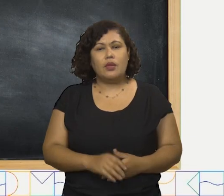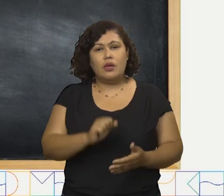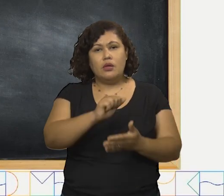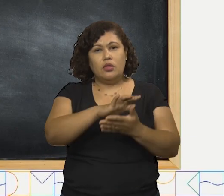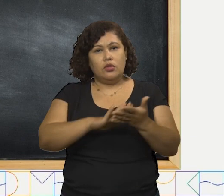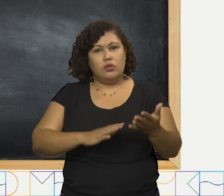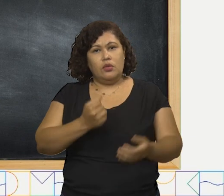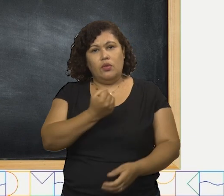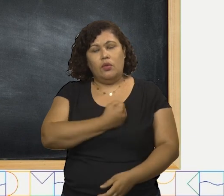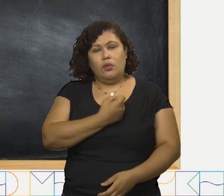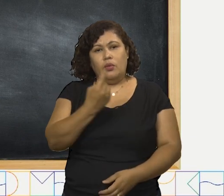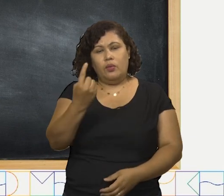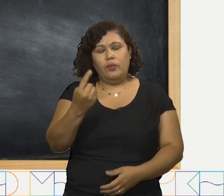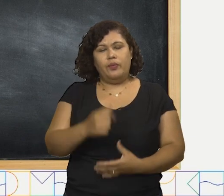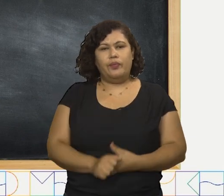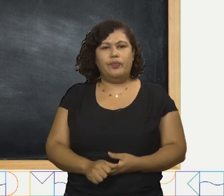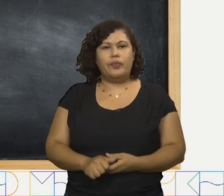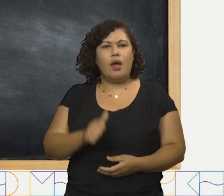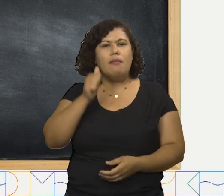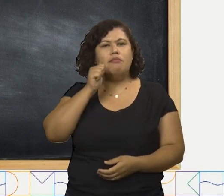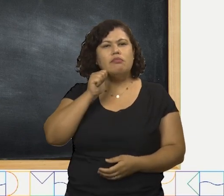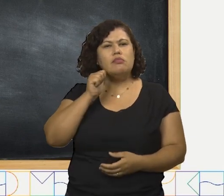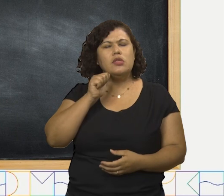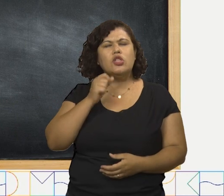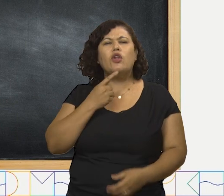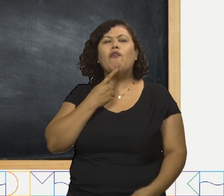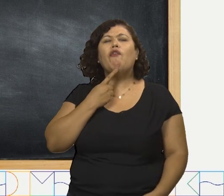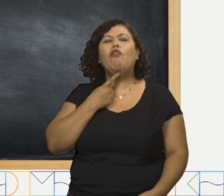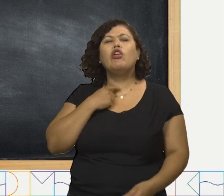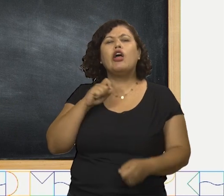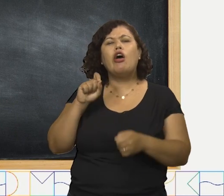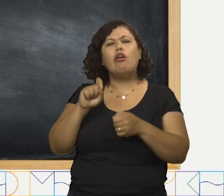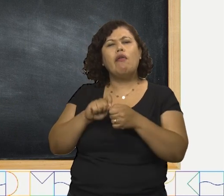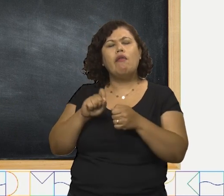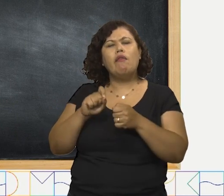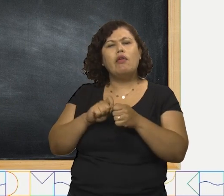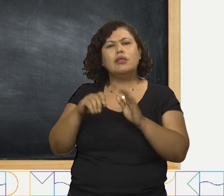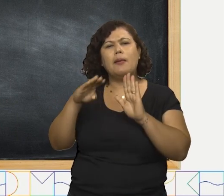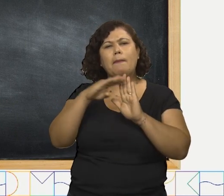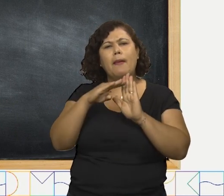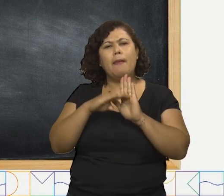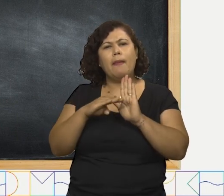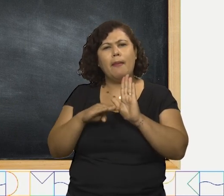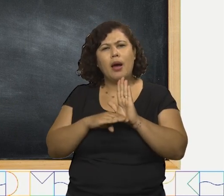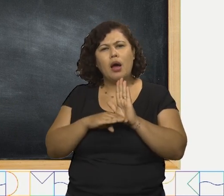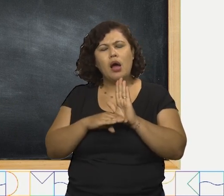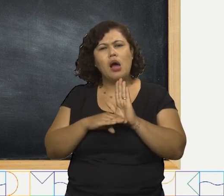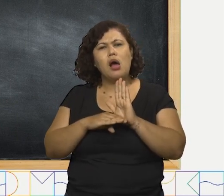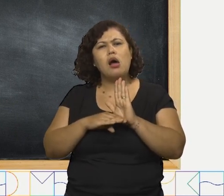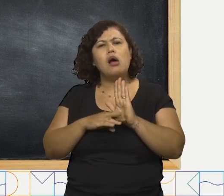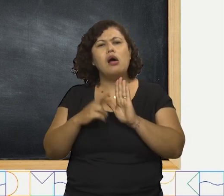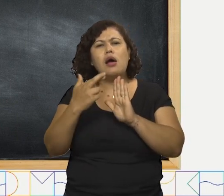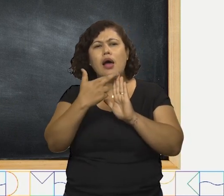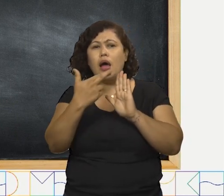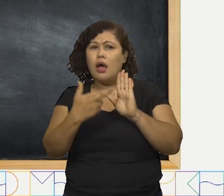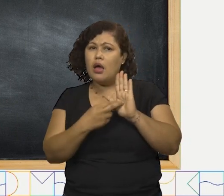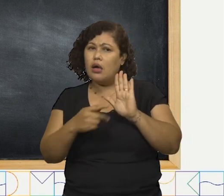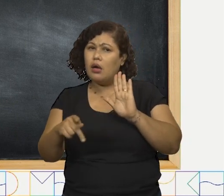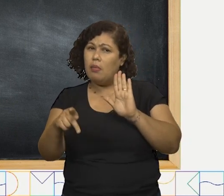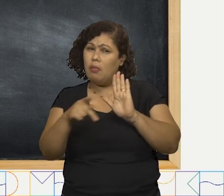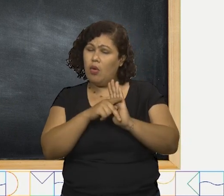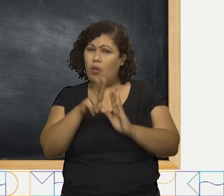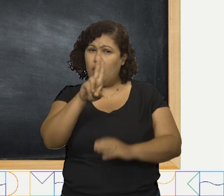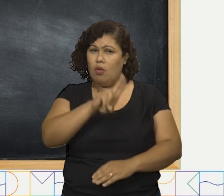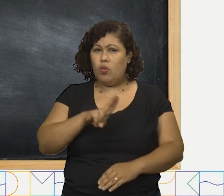Atividade 1. Maria quer fazer uma anotação de quando se deve acentuar